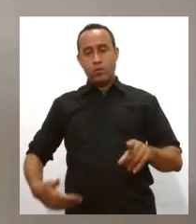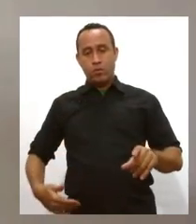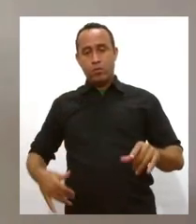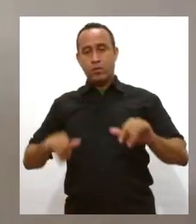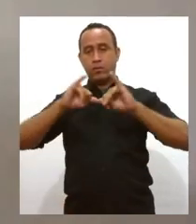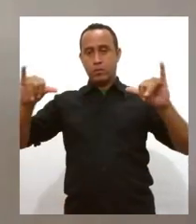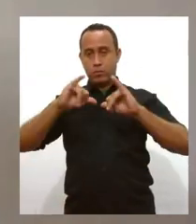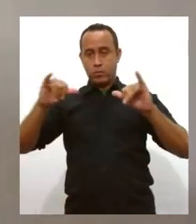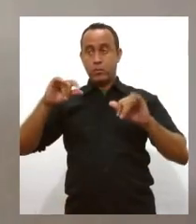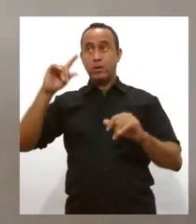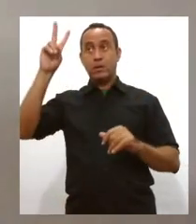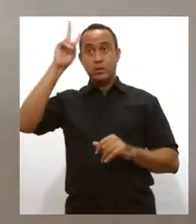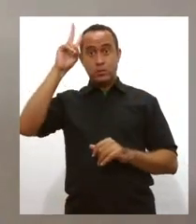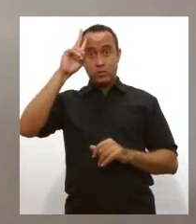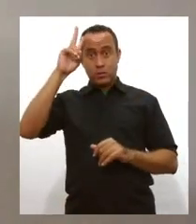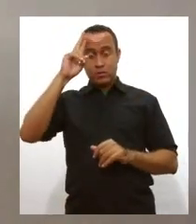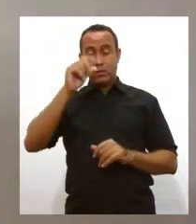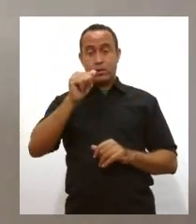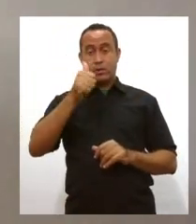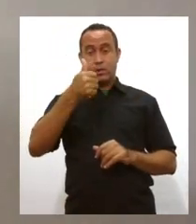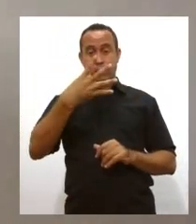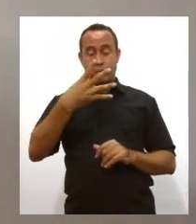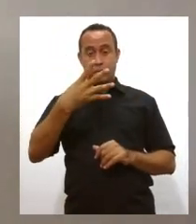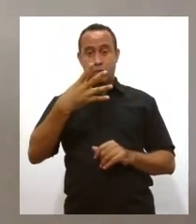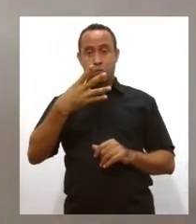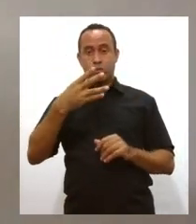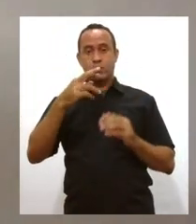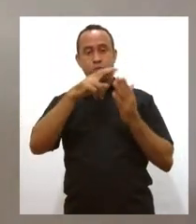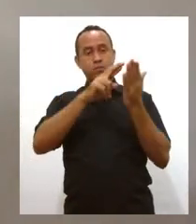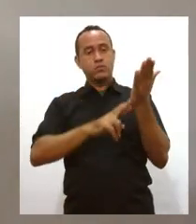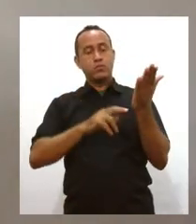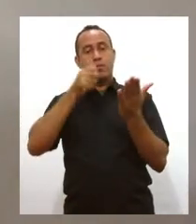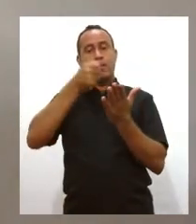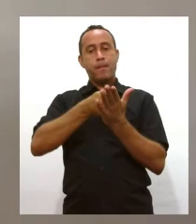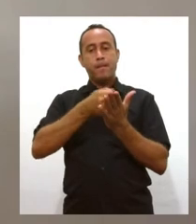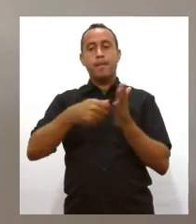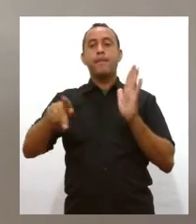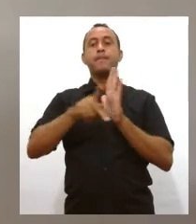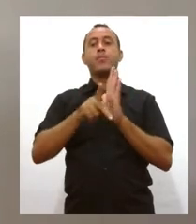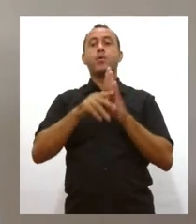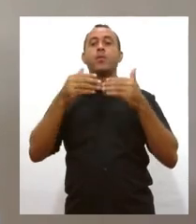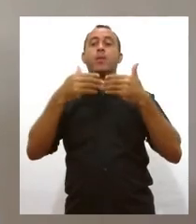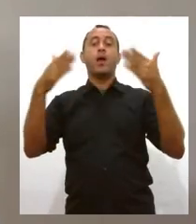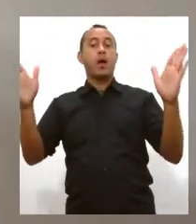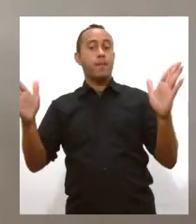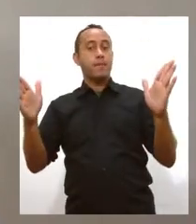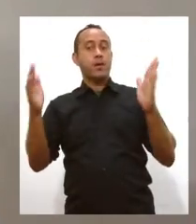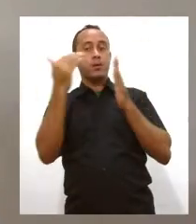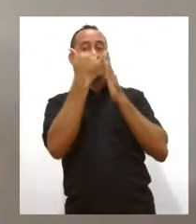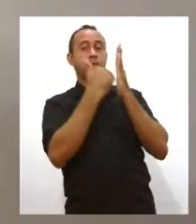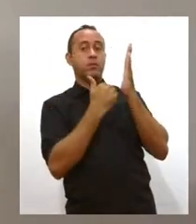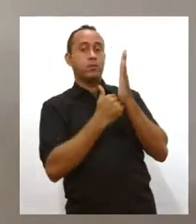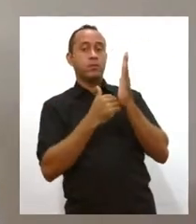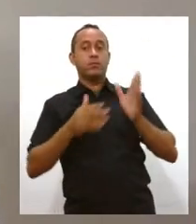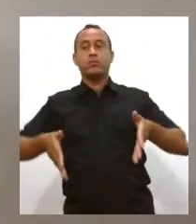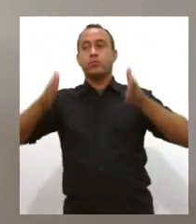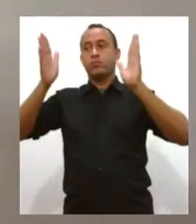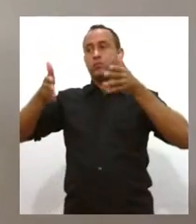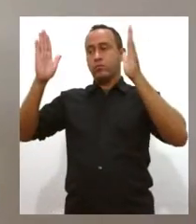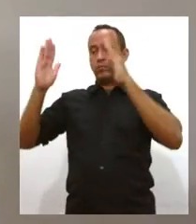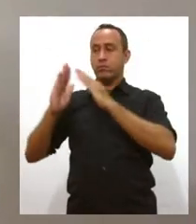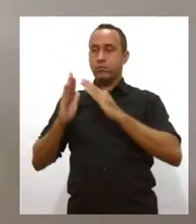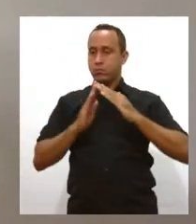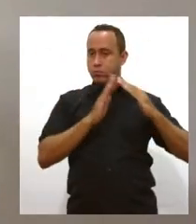na próxima segunda-feira, dia 14, um protocolo específico para a reabertura das áreas comuns dos condomínios. Era uma solicitação